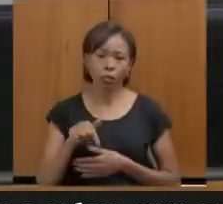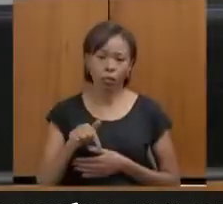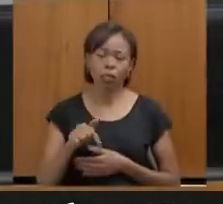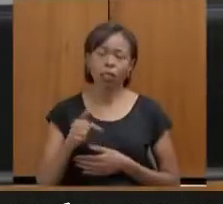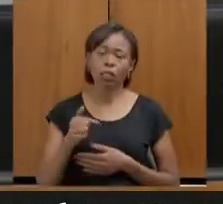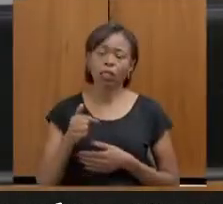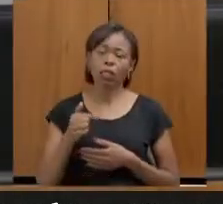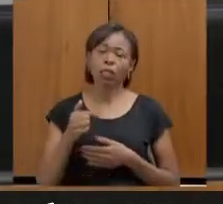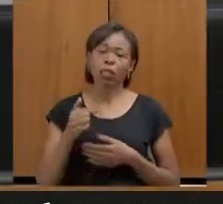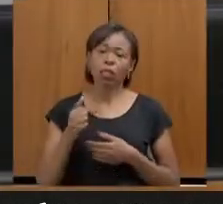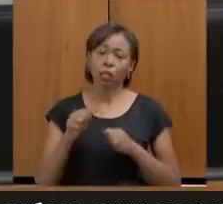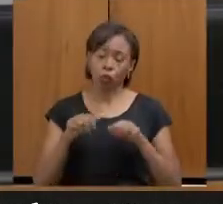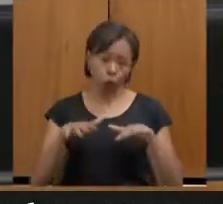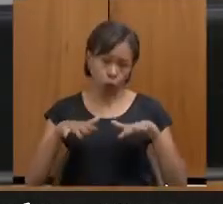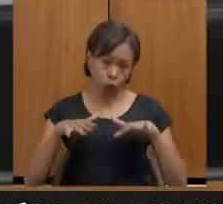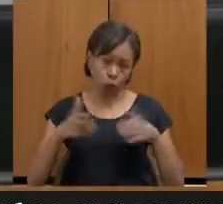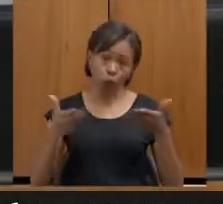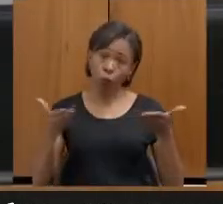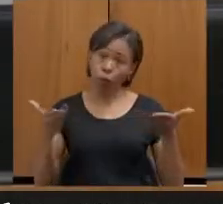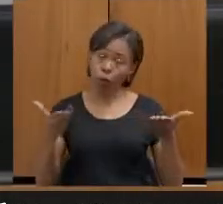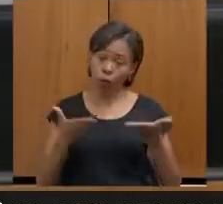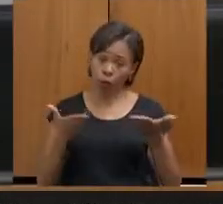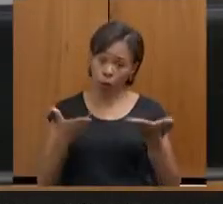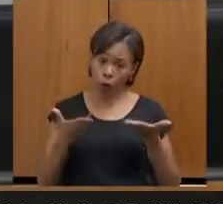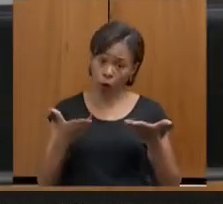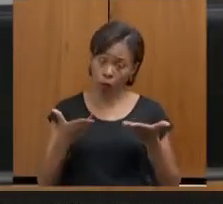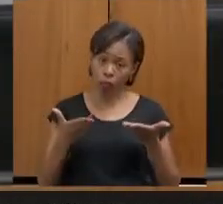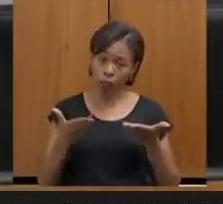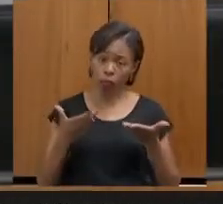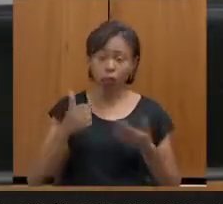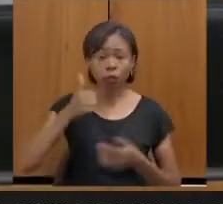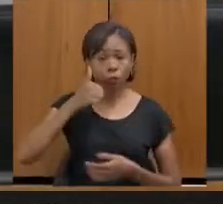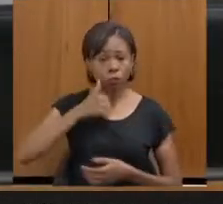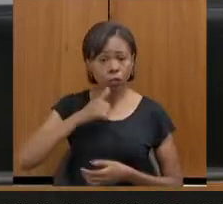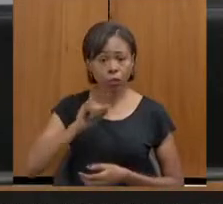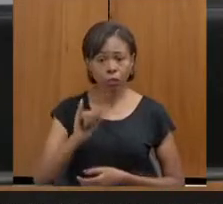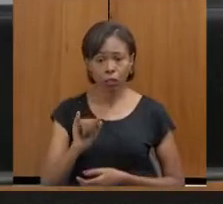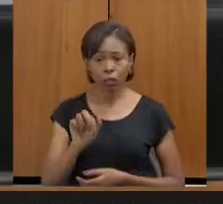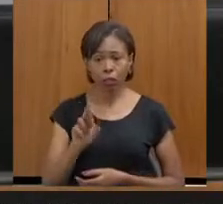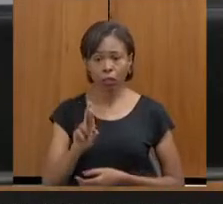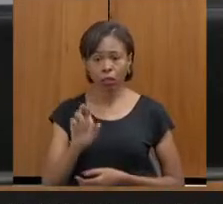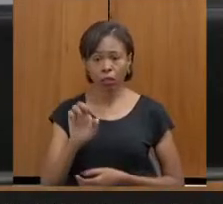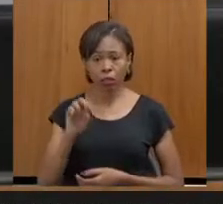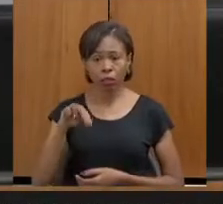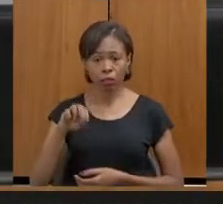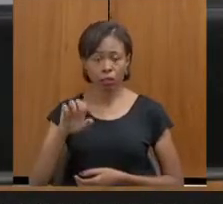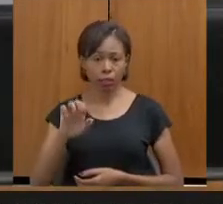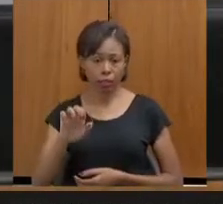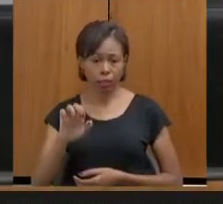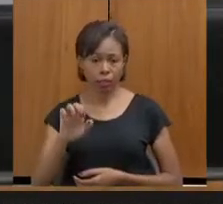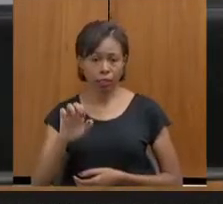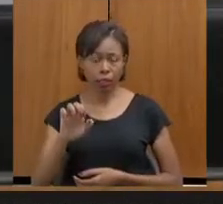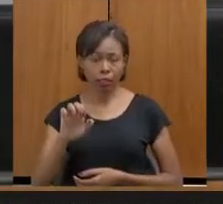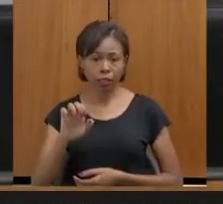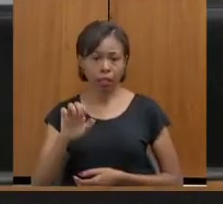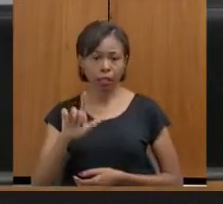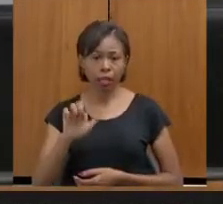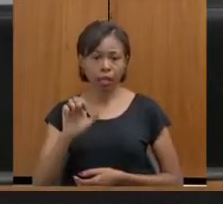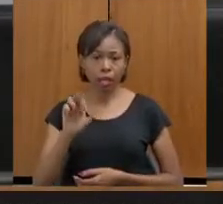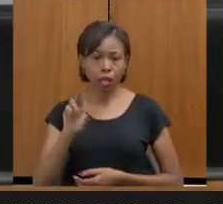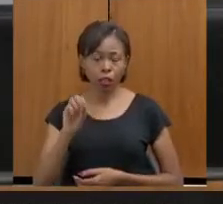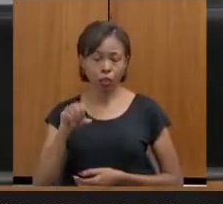e vamos ouvir agora a senhora Irene Angélica Franco e Silva Leroy,